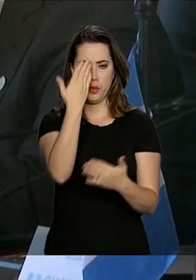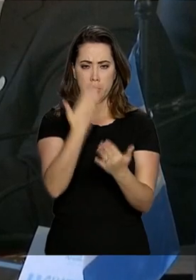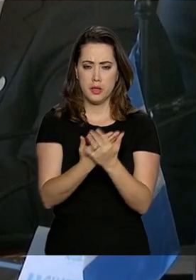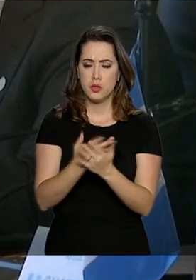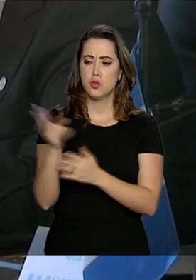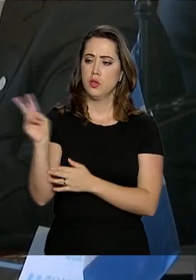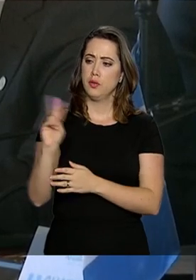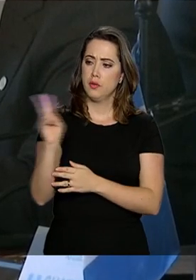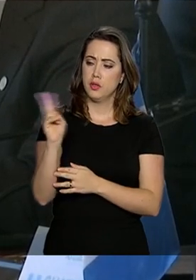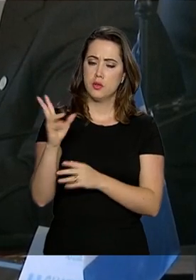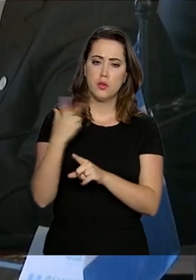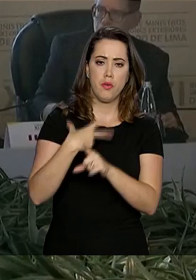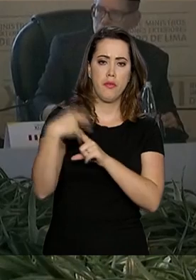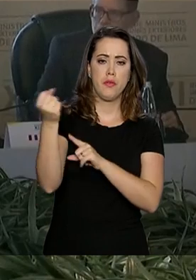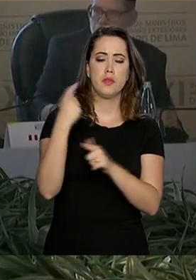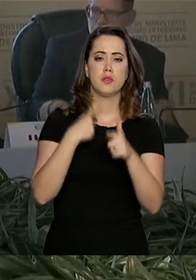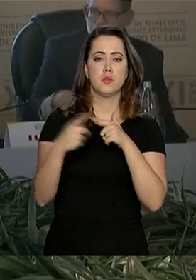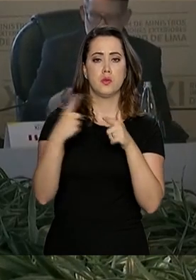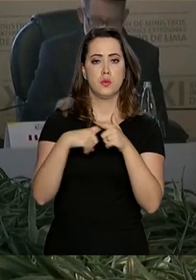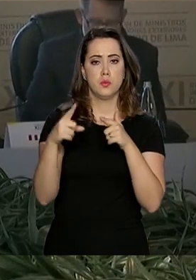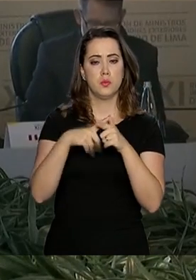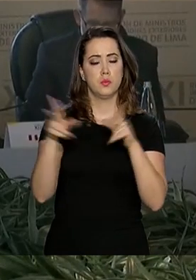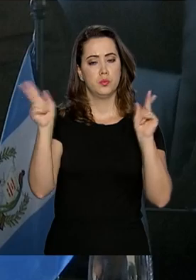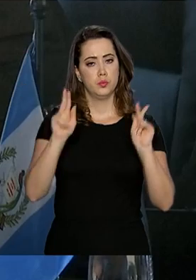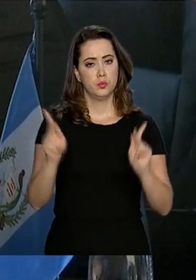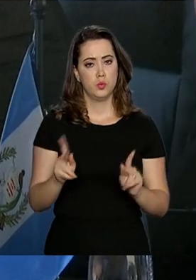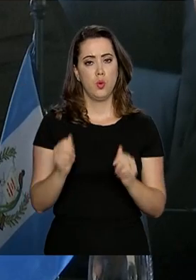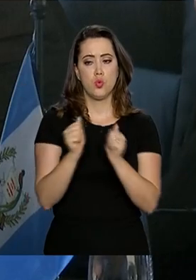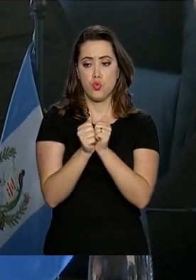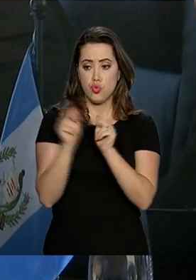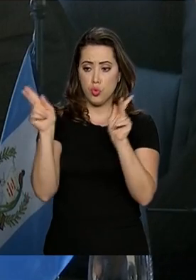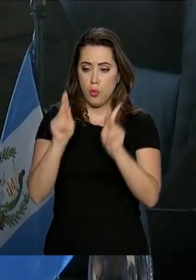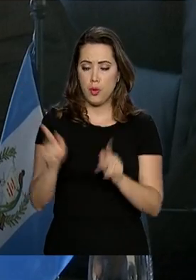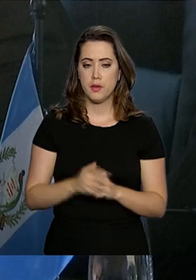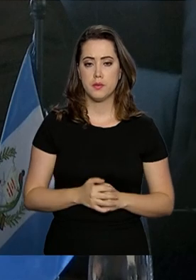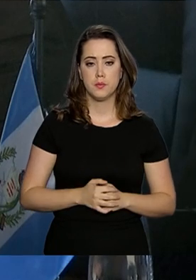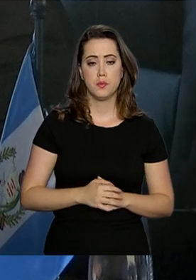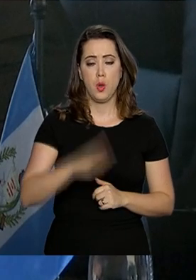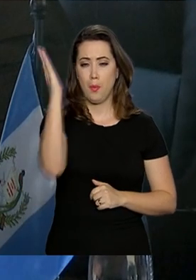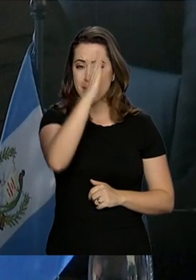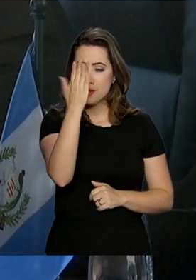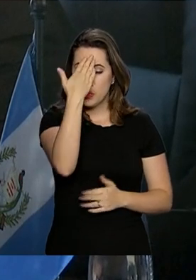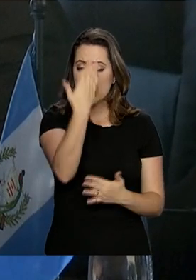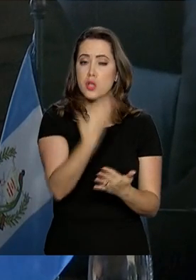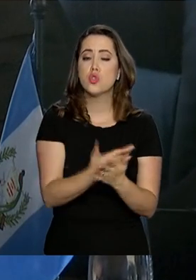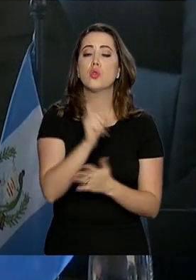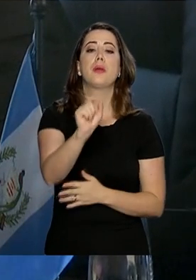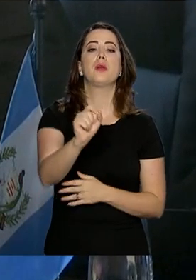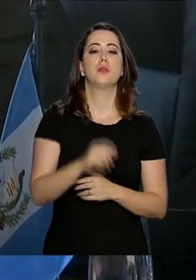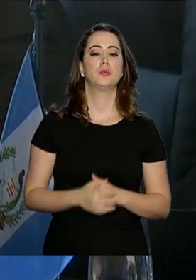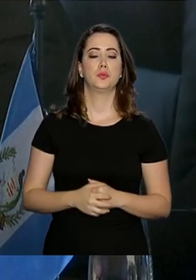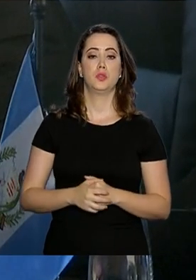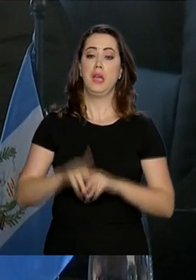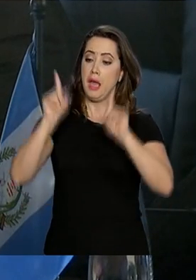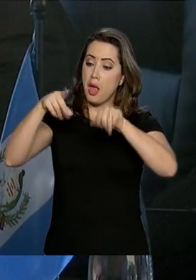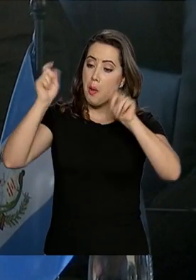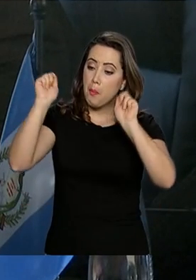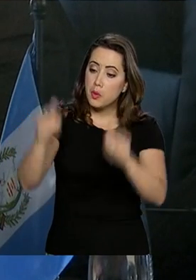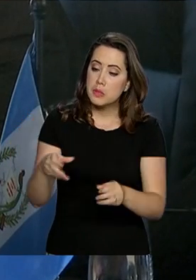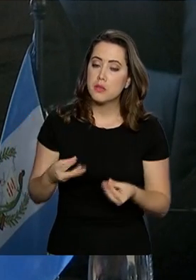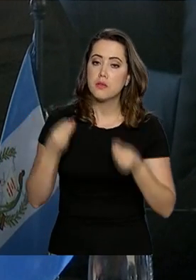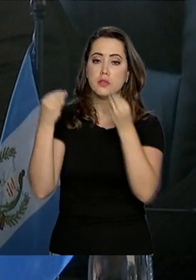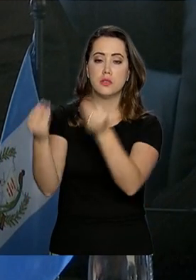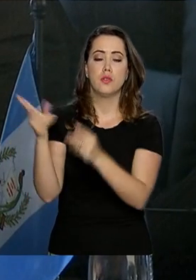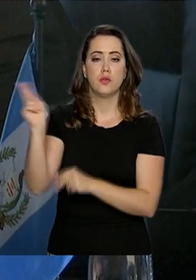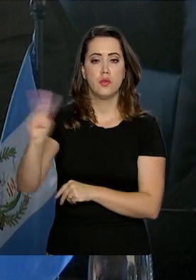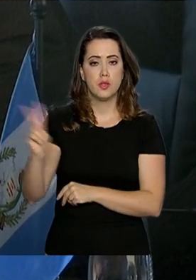a Venezuela vai superar a crise de forma pacífica. O Brasil crê firmemente que é possível devolver